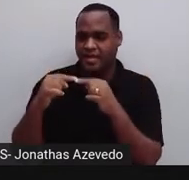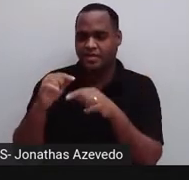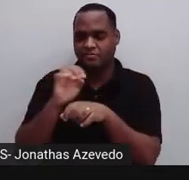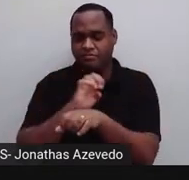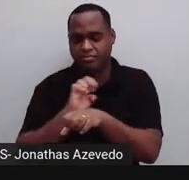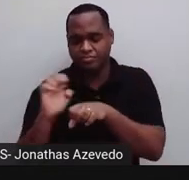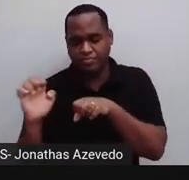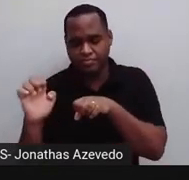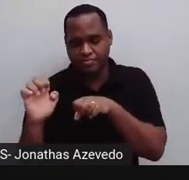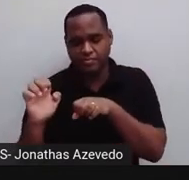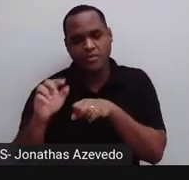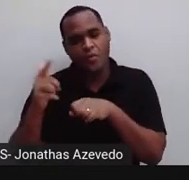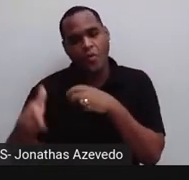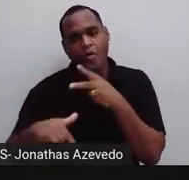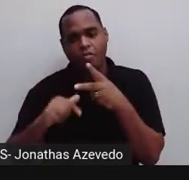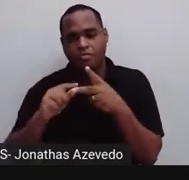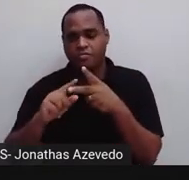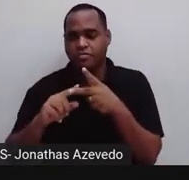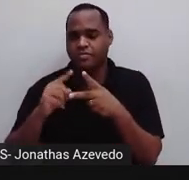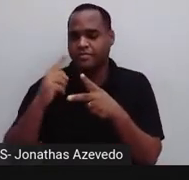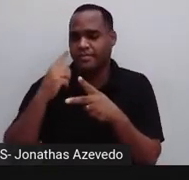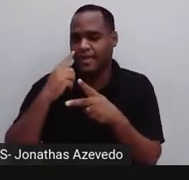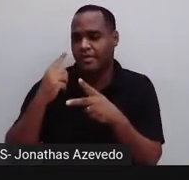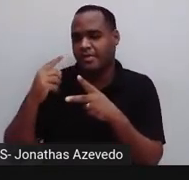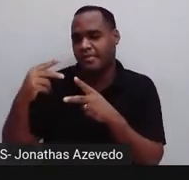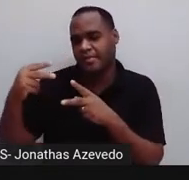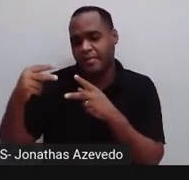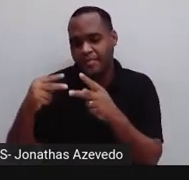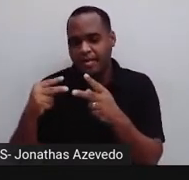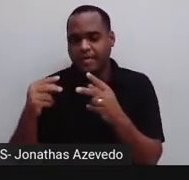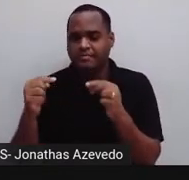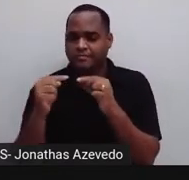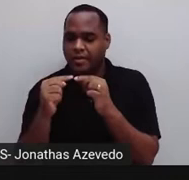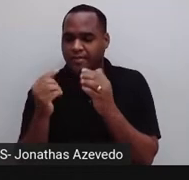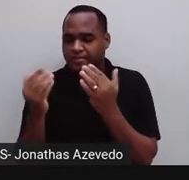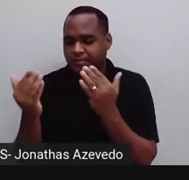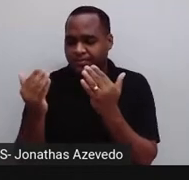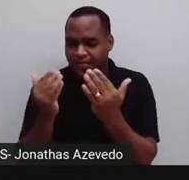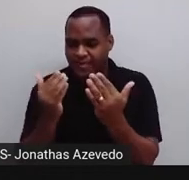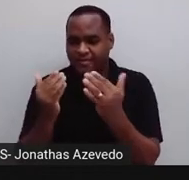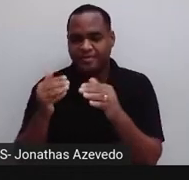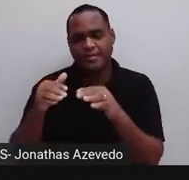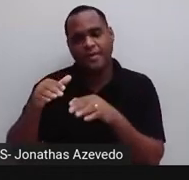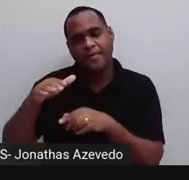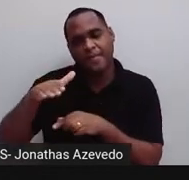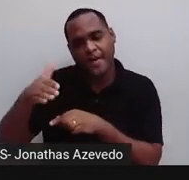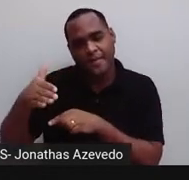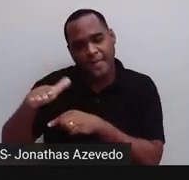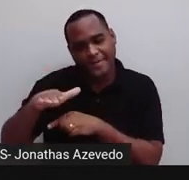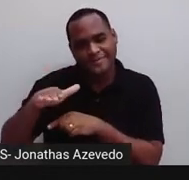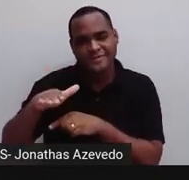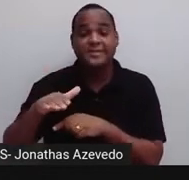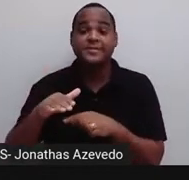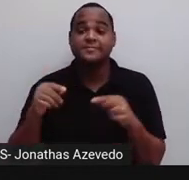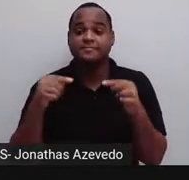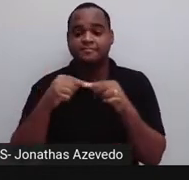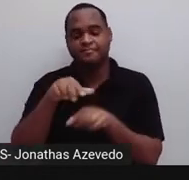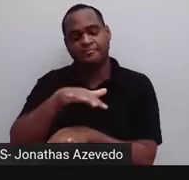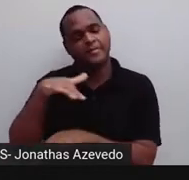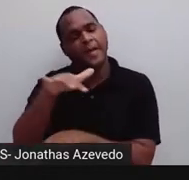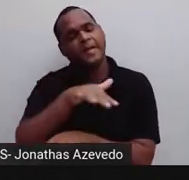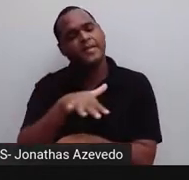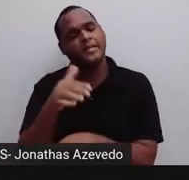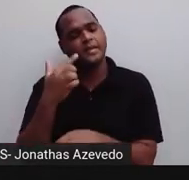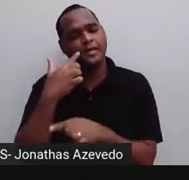probabilidade, tá bom? E também a gente estudou coisas que faz parte dessa área chamada de